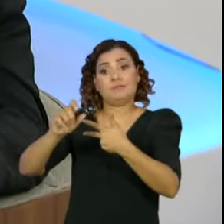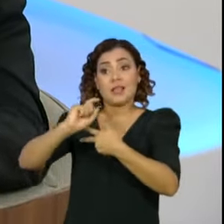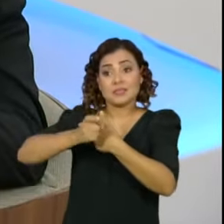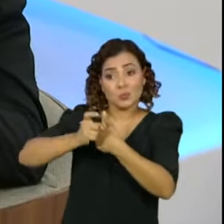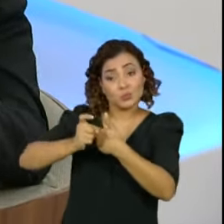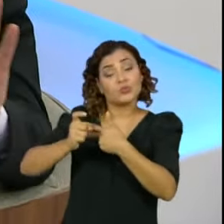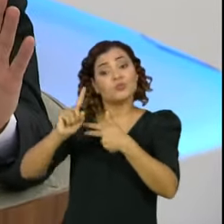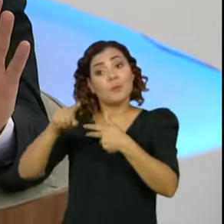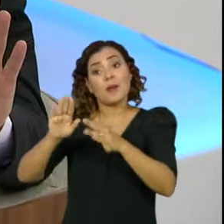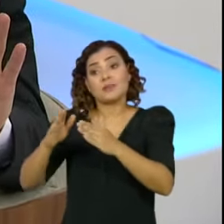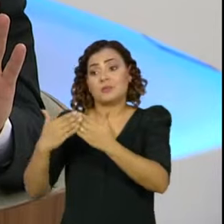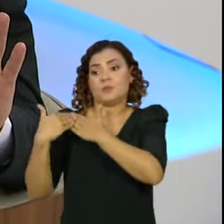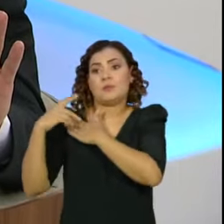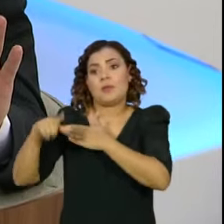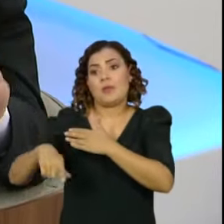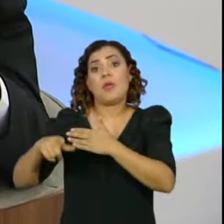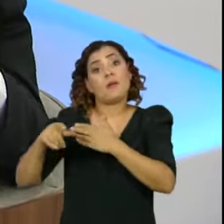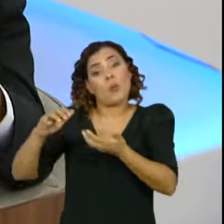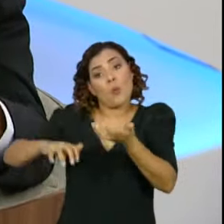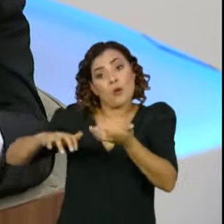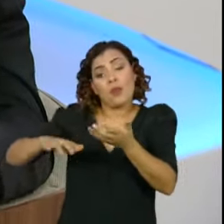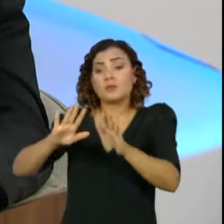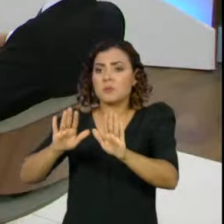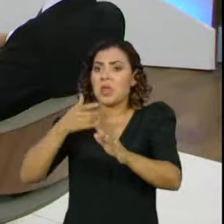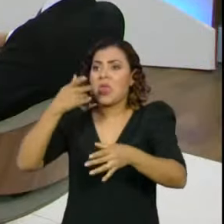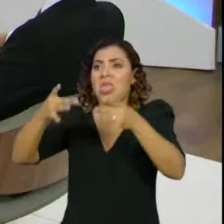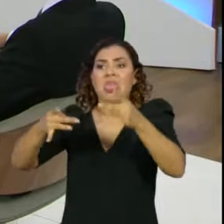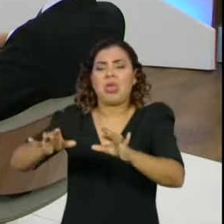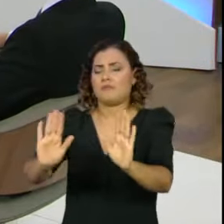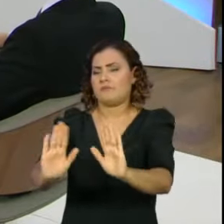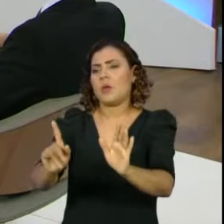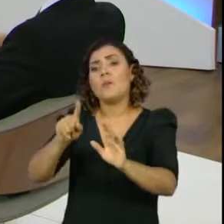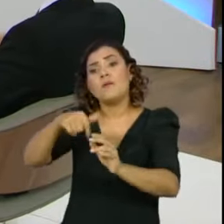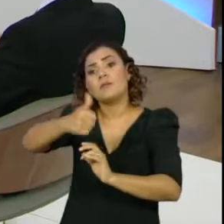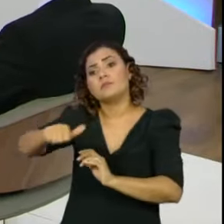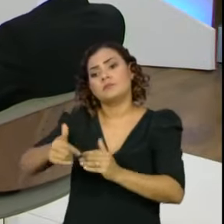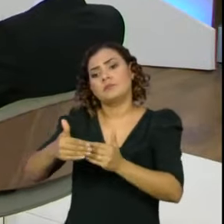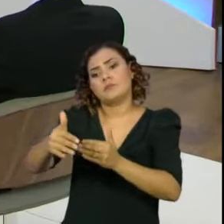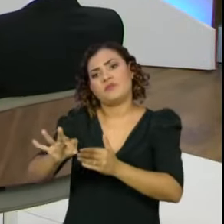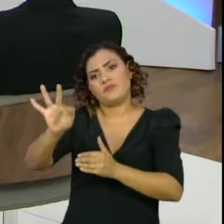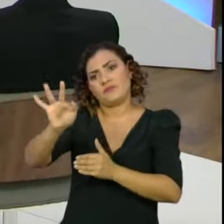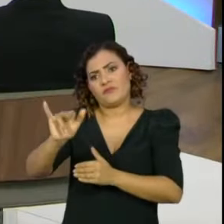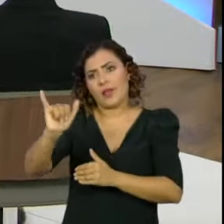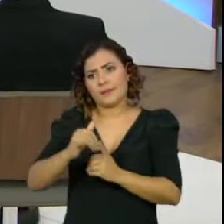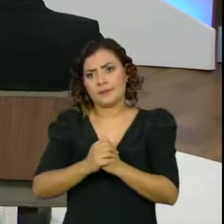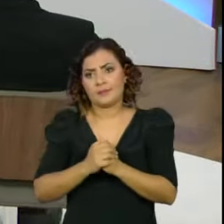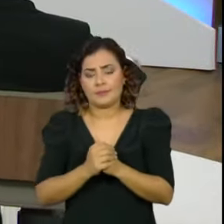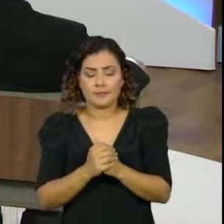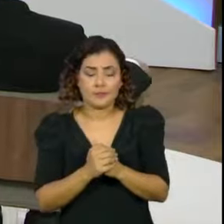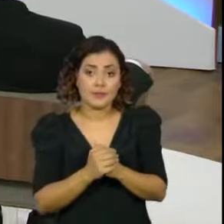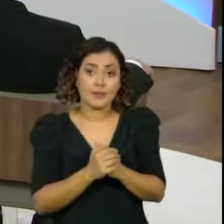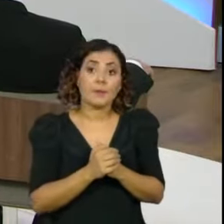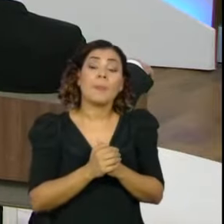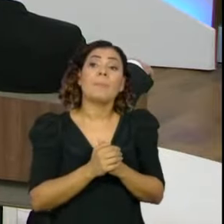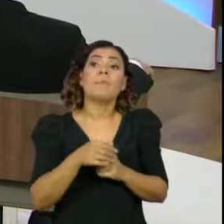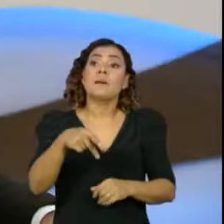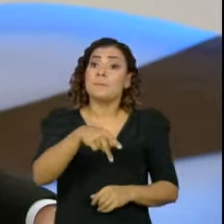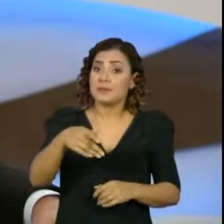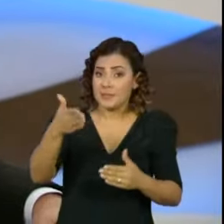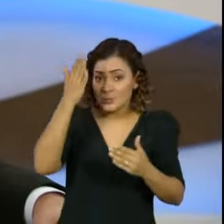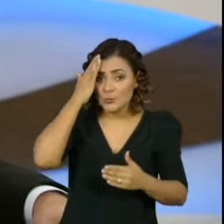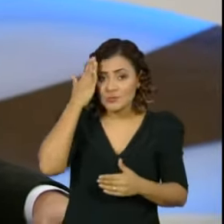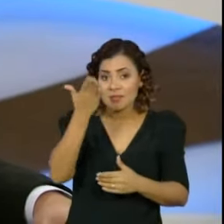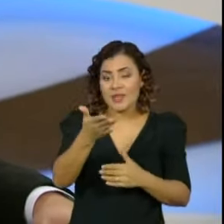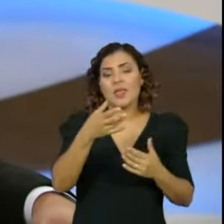do Congresso Nacional. Eu não quero fazer juiz de valor a respeito disso, é algo que tem que ser apreciado oportunamente. Presidente, sei que o senhor diz que todas